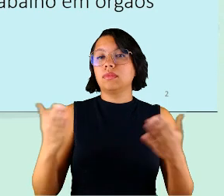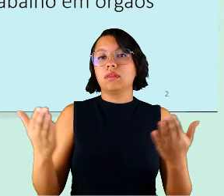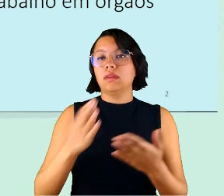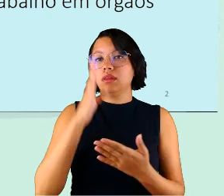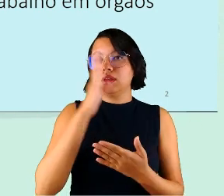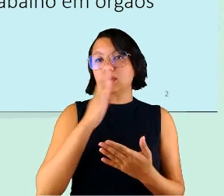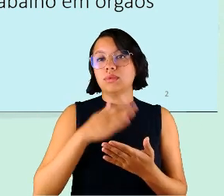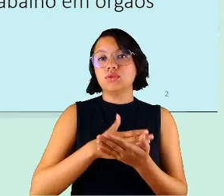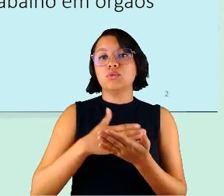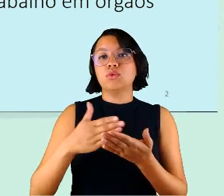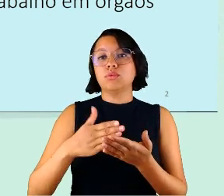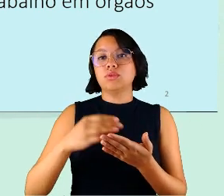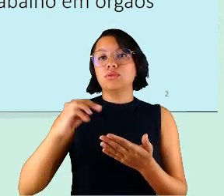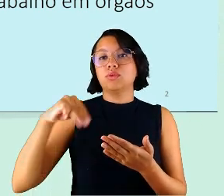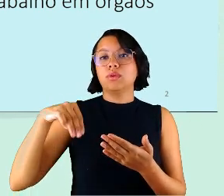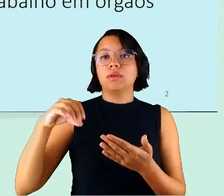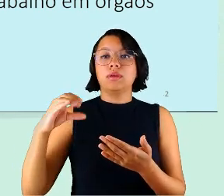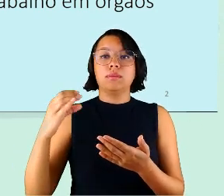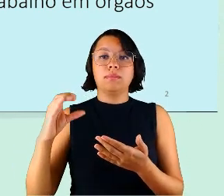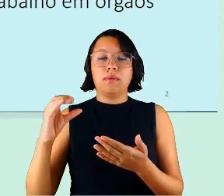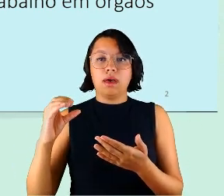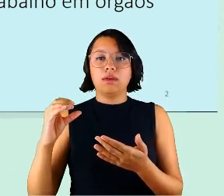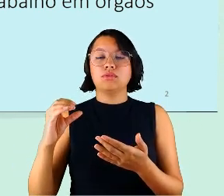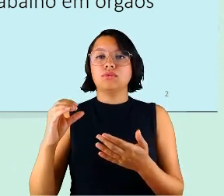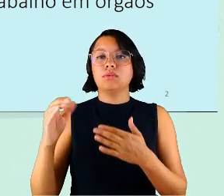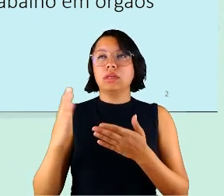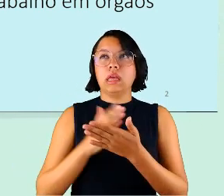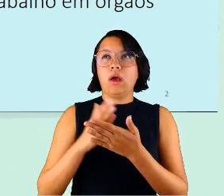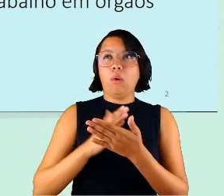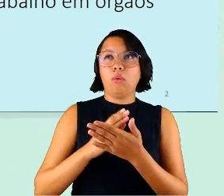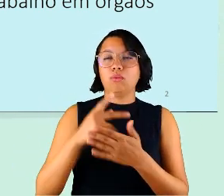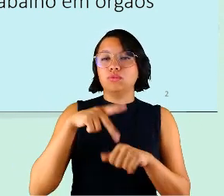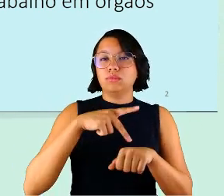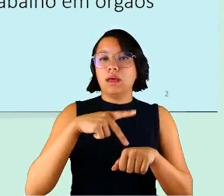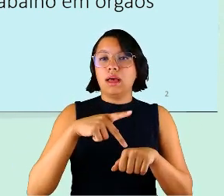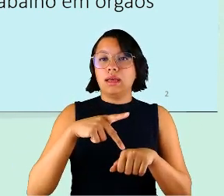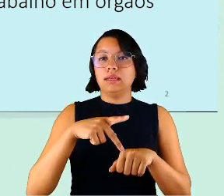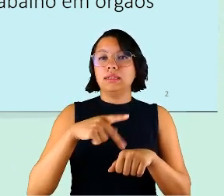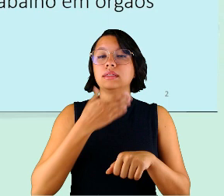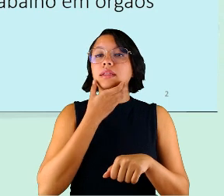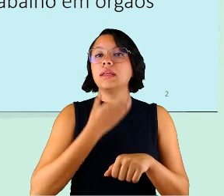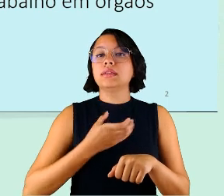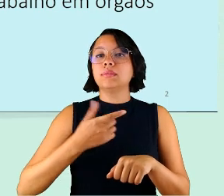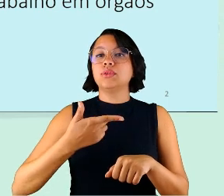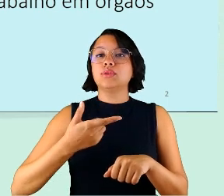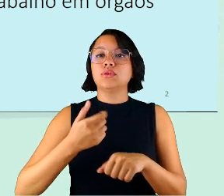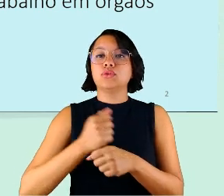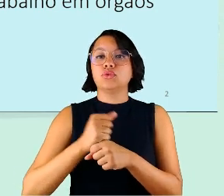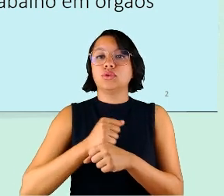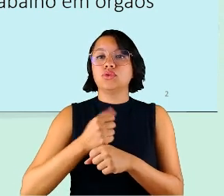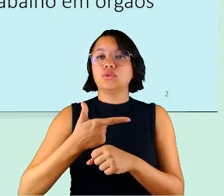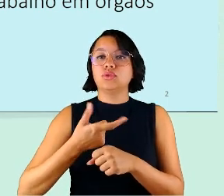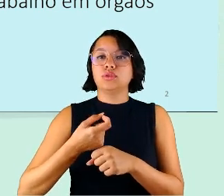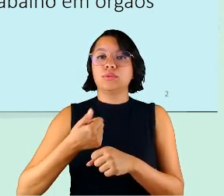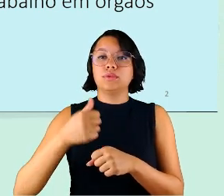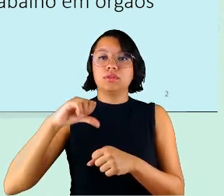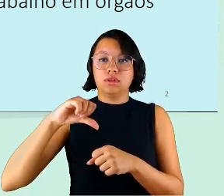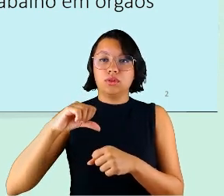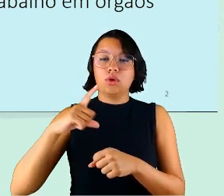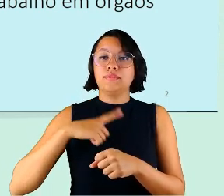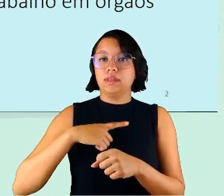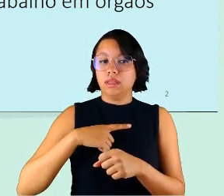Brasil começaram em março e em alguns outros países em dezembro de 2019, né? Já há, inclusive,